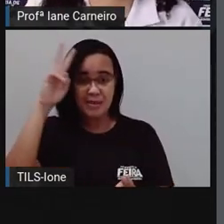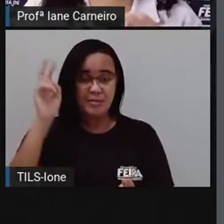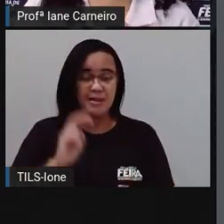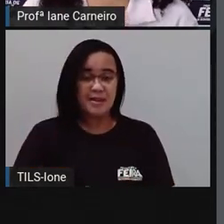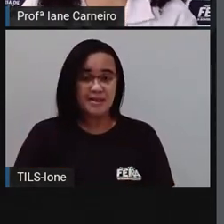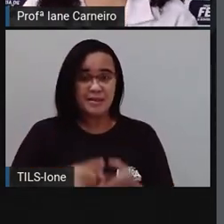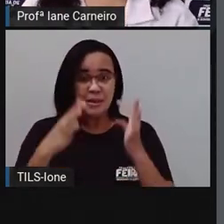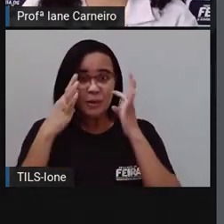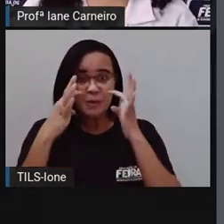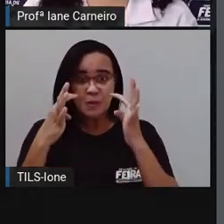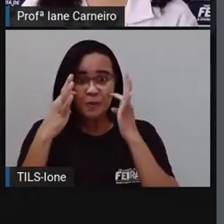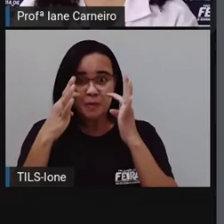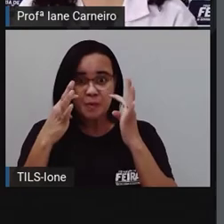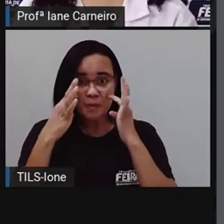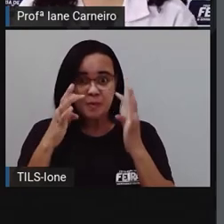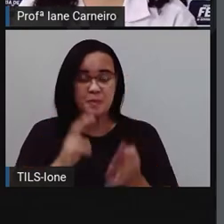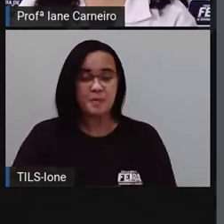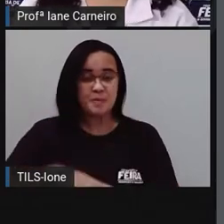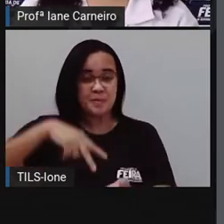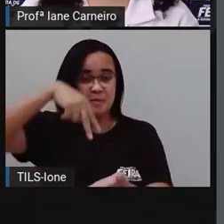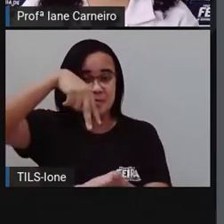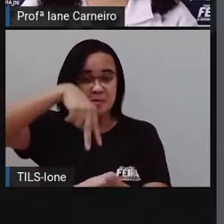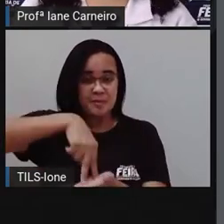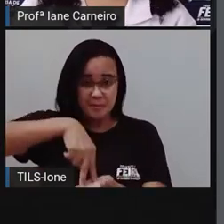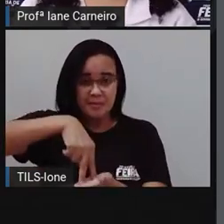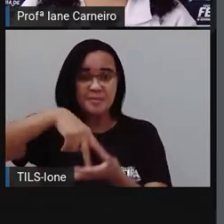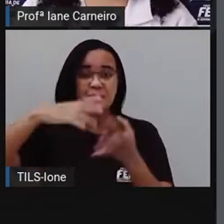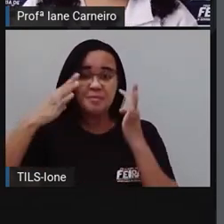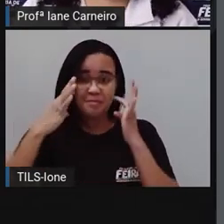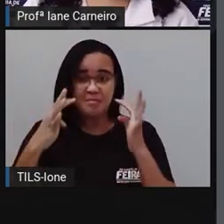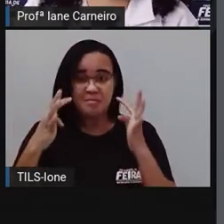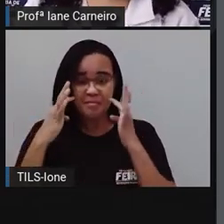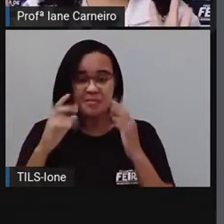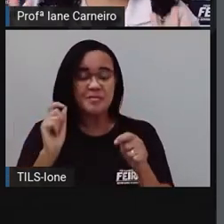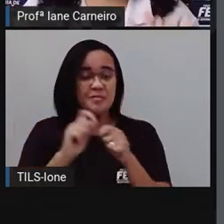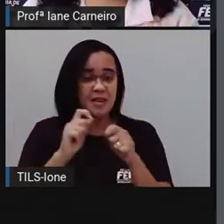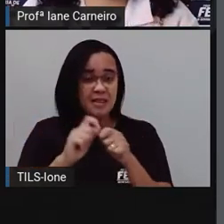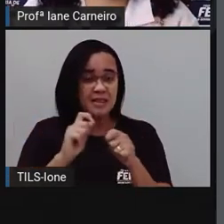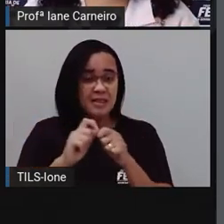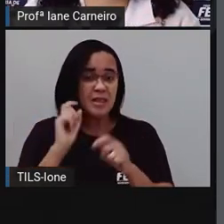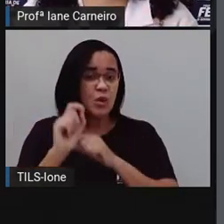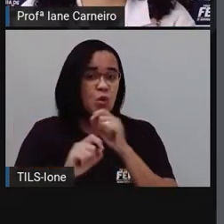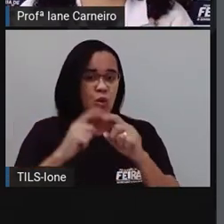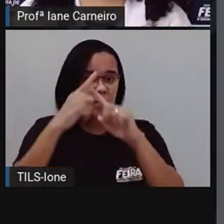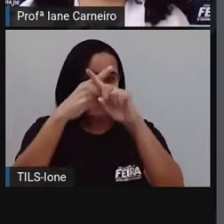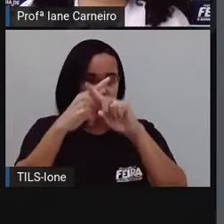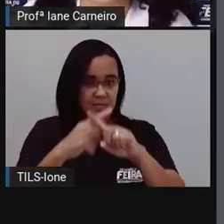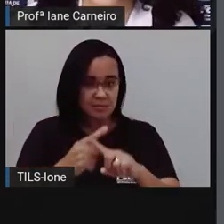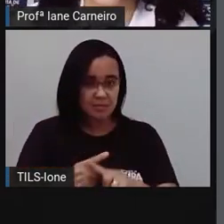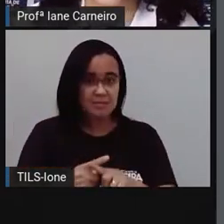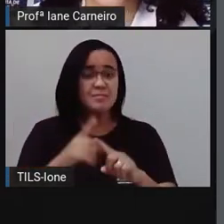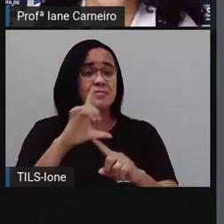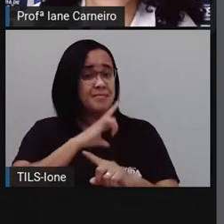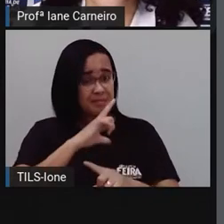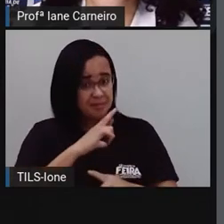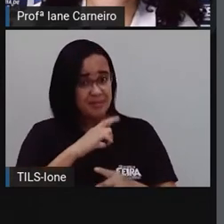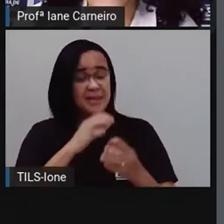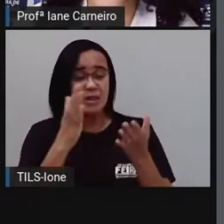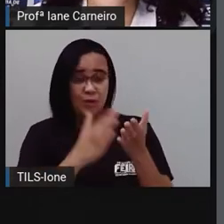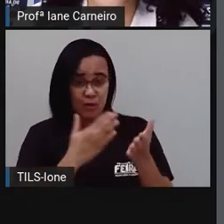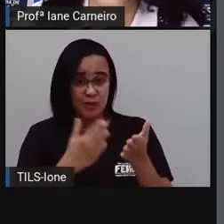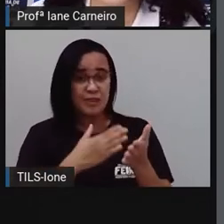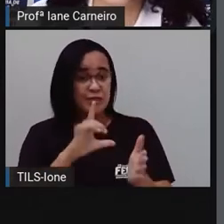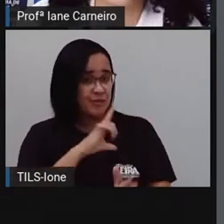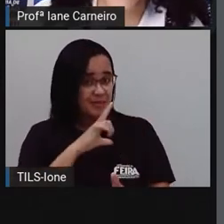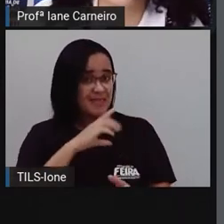da cadeira, da poltrona, né? Pra você fazer aqui, ó, os desafios que o livro pede, tá